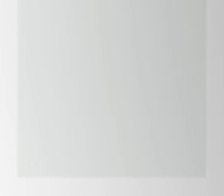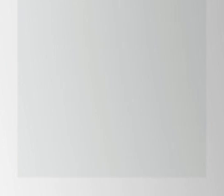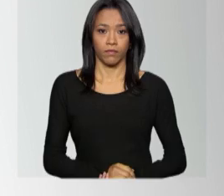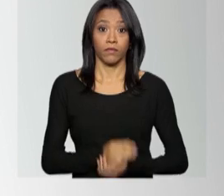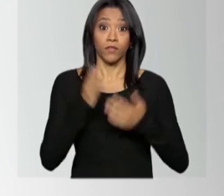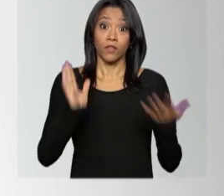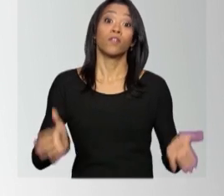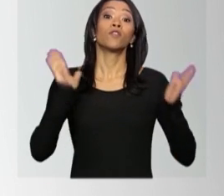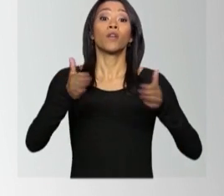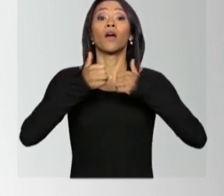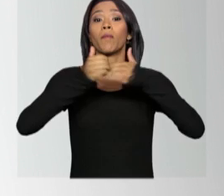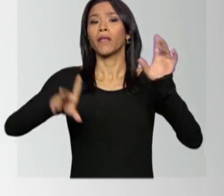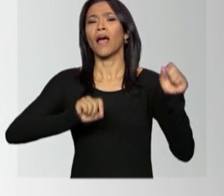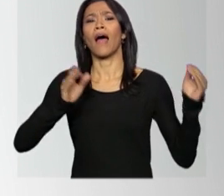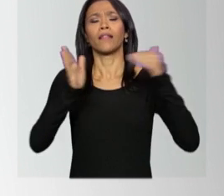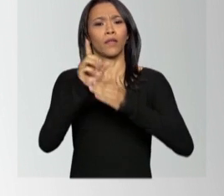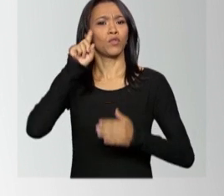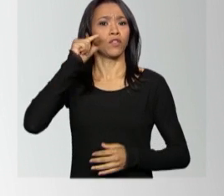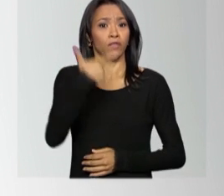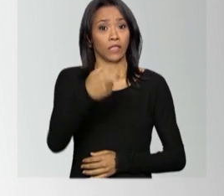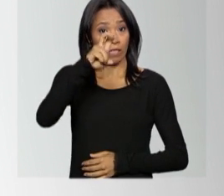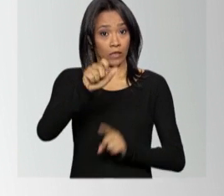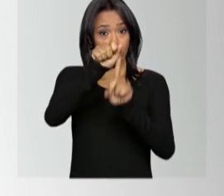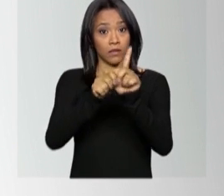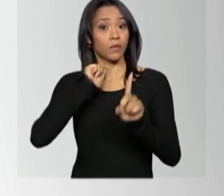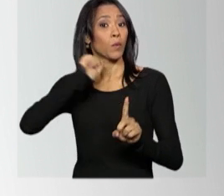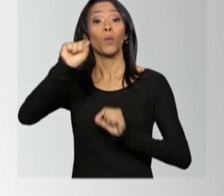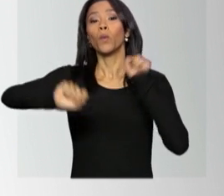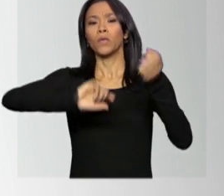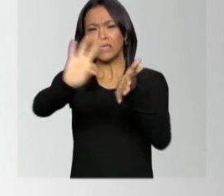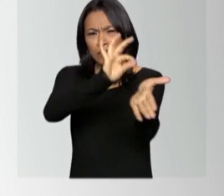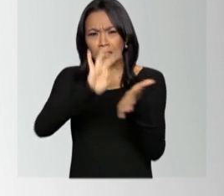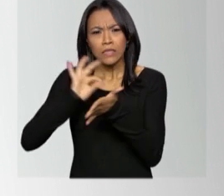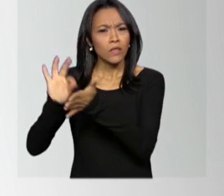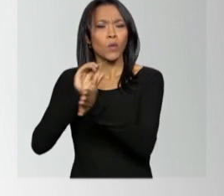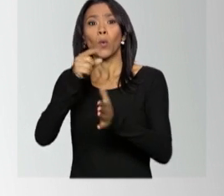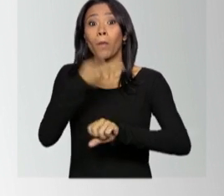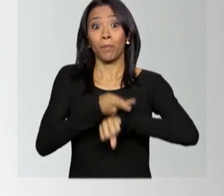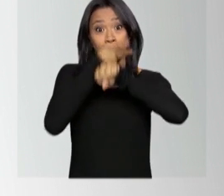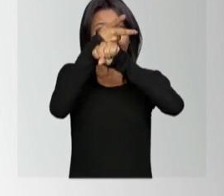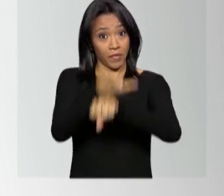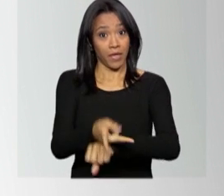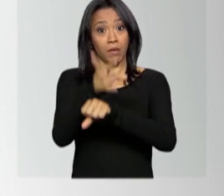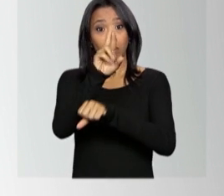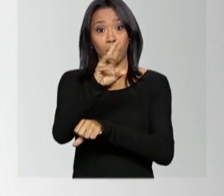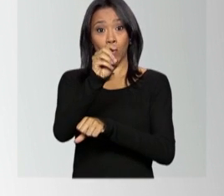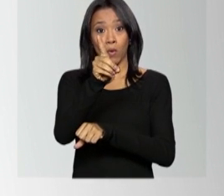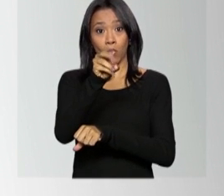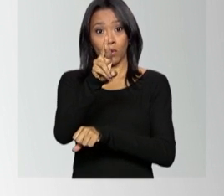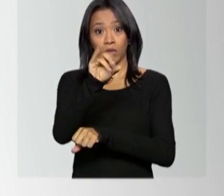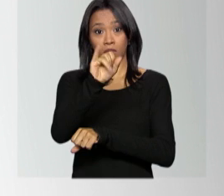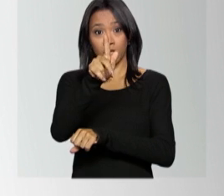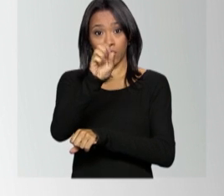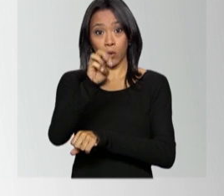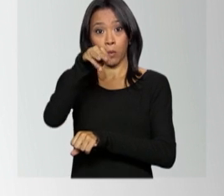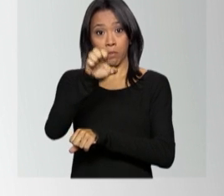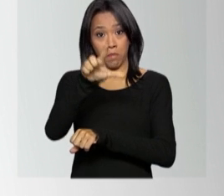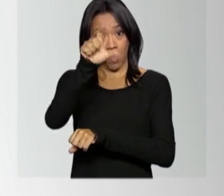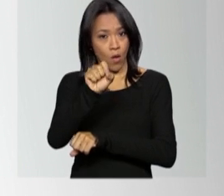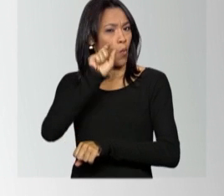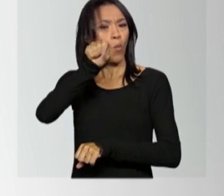Estão abertas até 25 de abril as inscrições para o prêmio Rodrigo Melo Franco de Andrade.